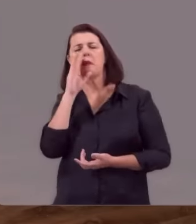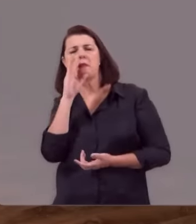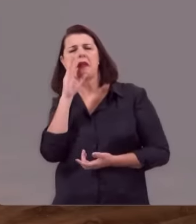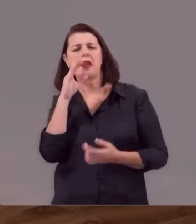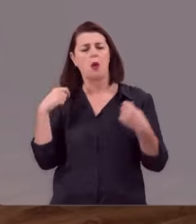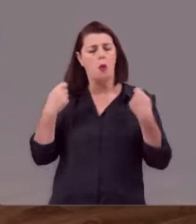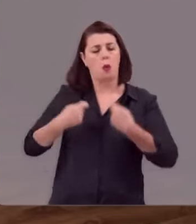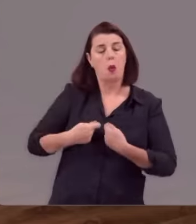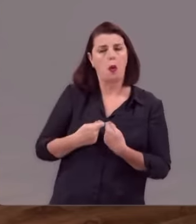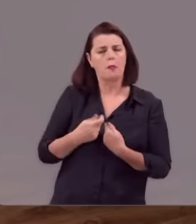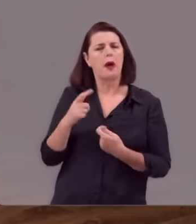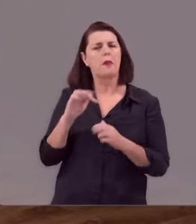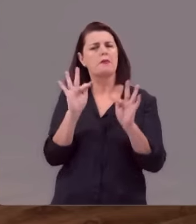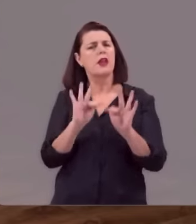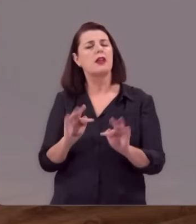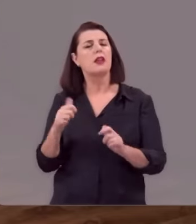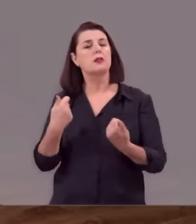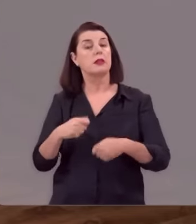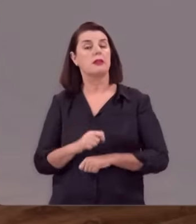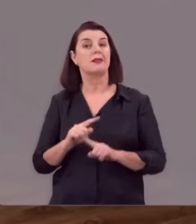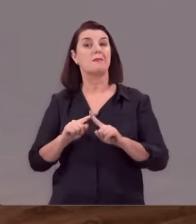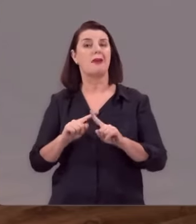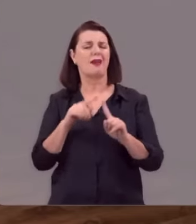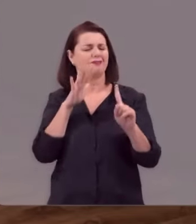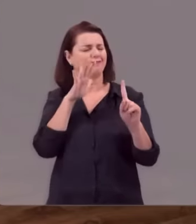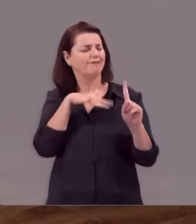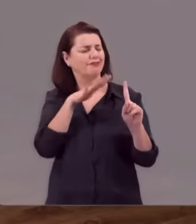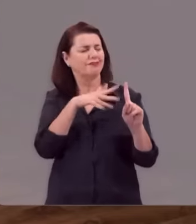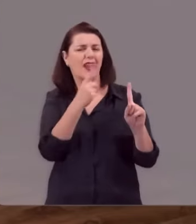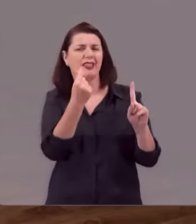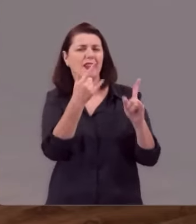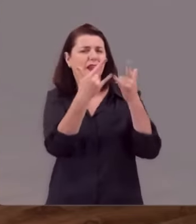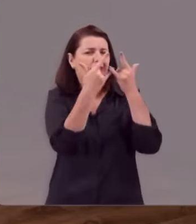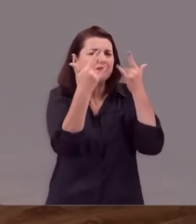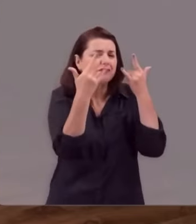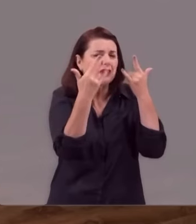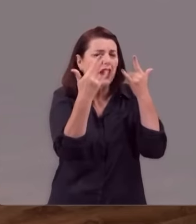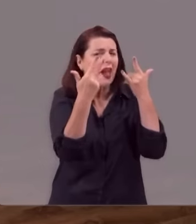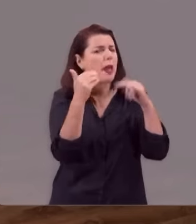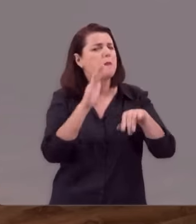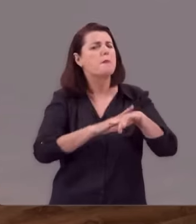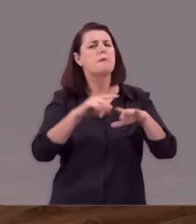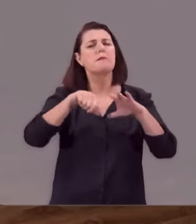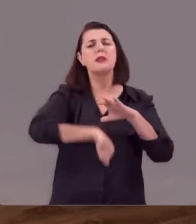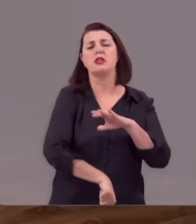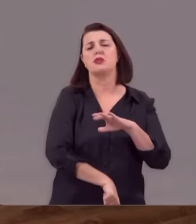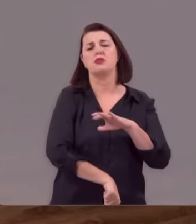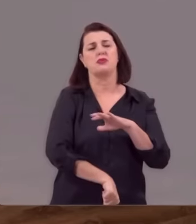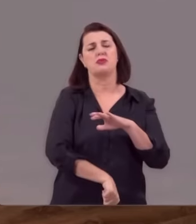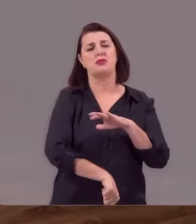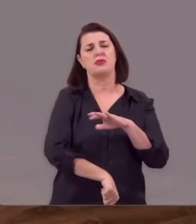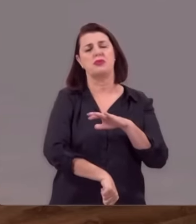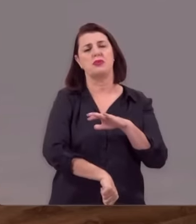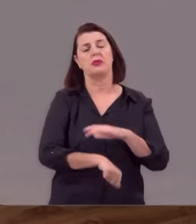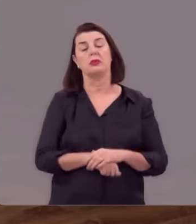contentes. Mas o amor do dinheiro é raiz de todos os males. Muitos,